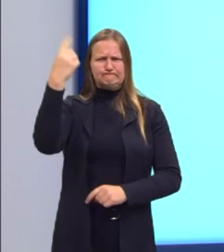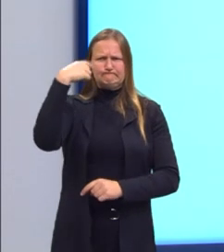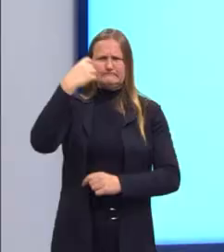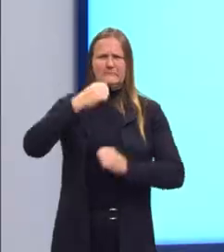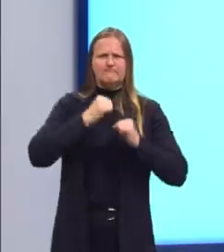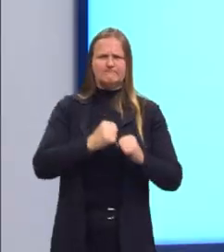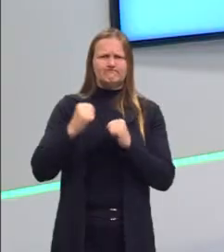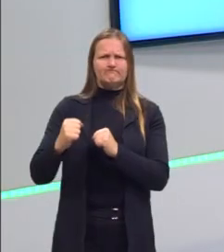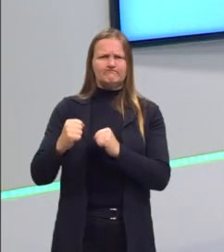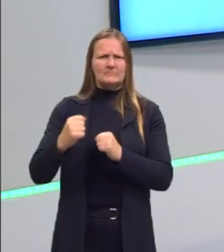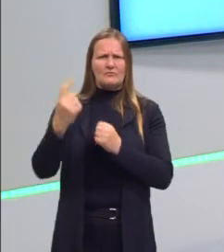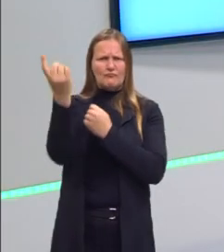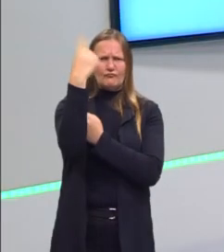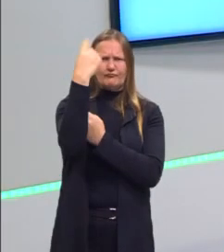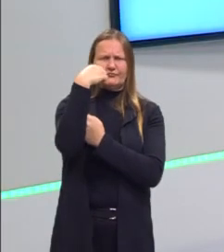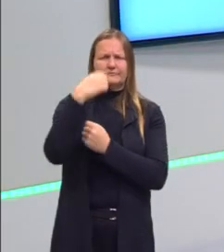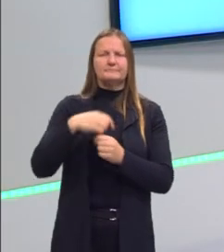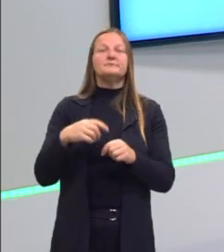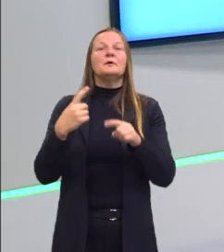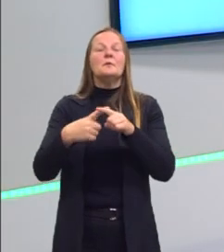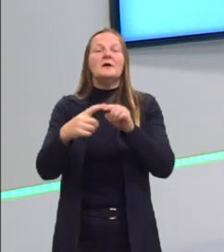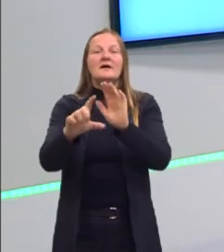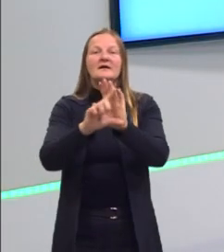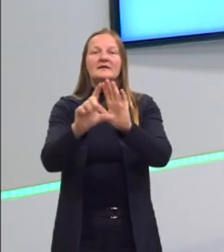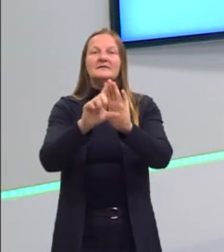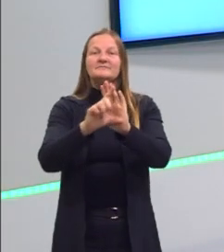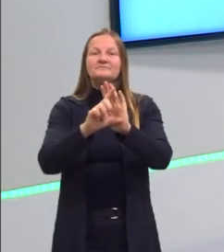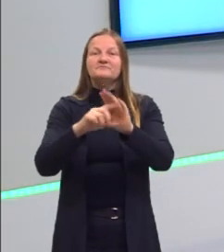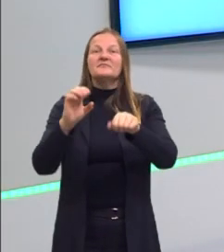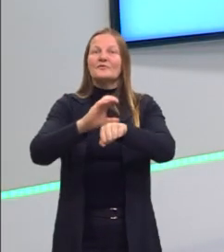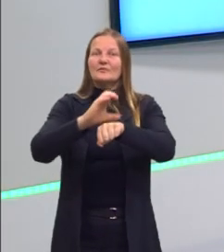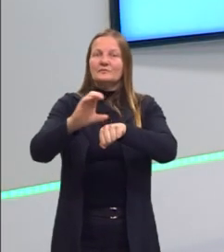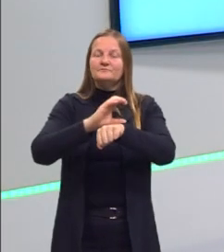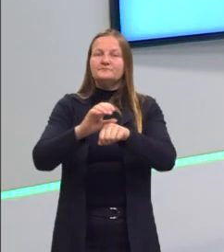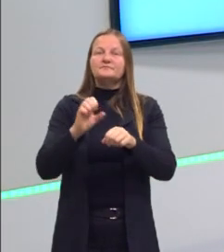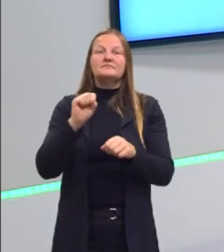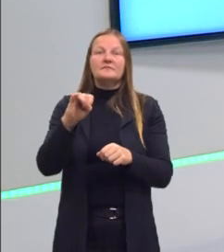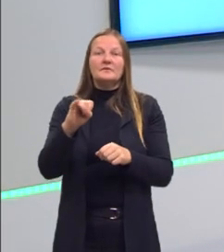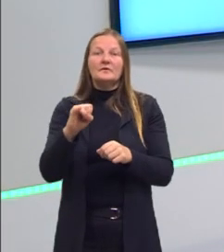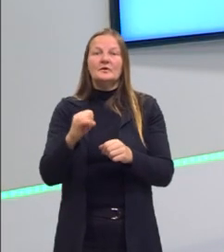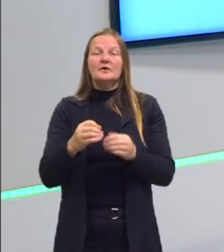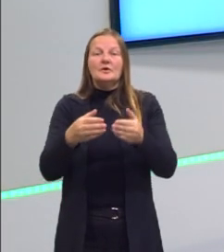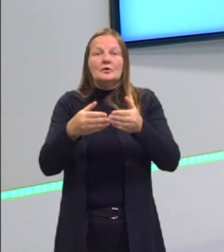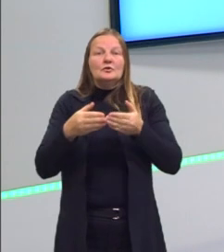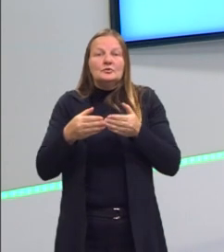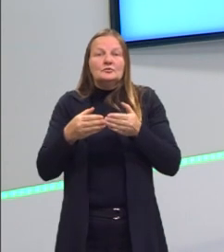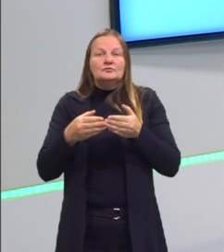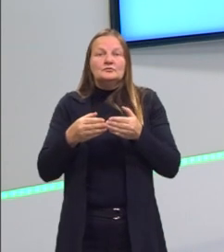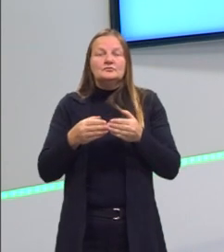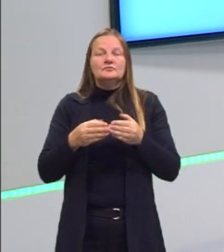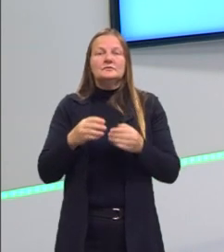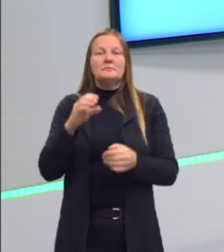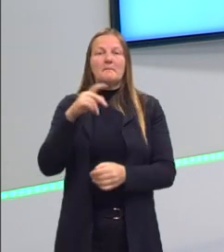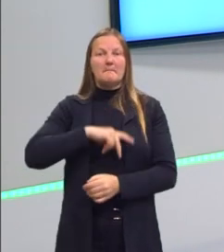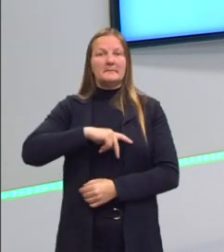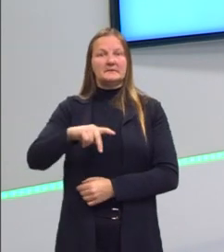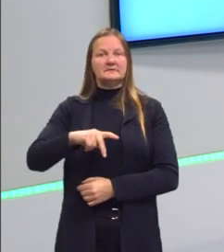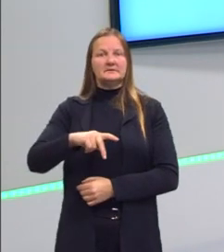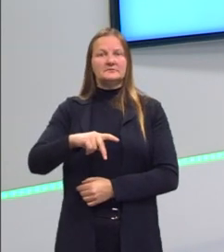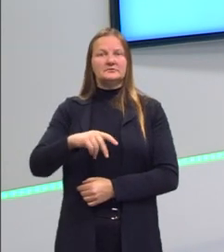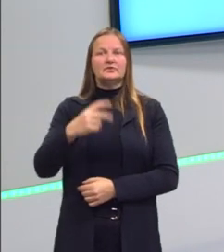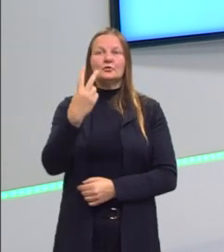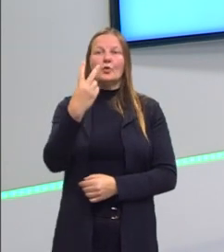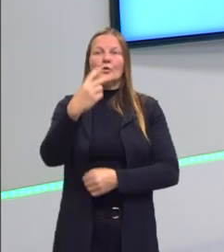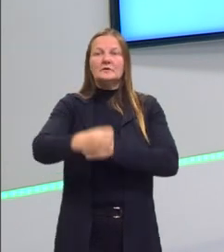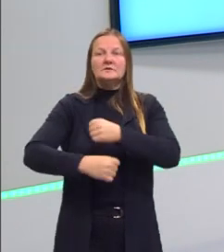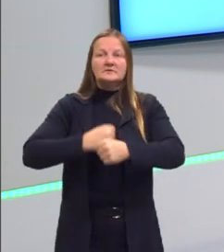lei, pela Constituição, o Floriano só assumiria se o Deodoro saísse do cargo de presidente depois de